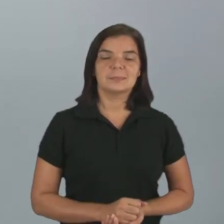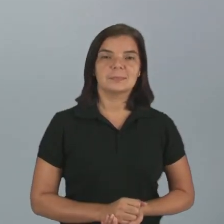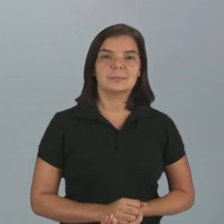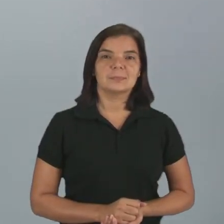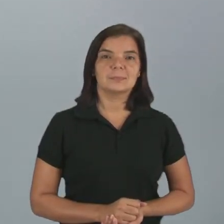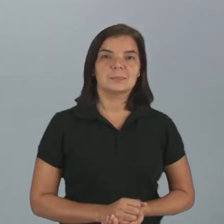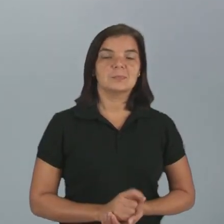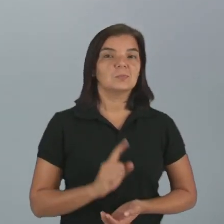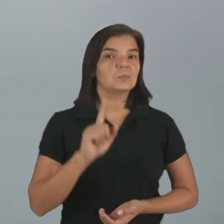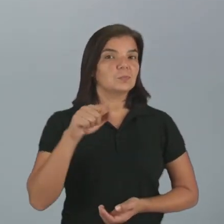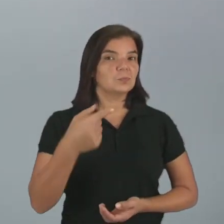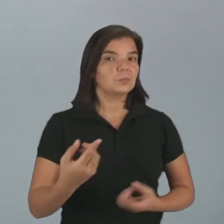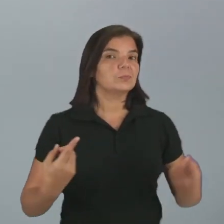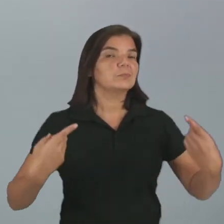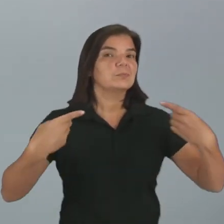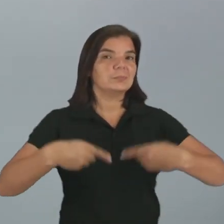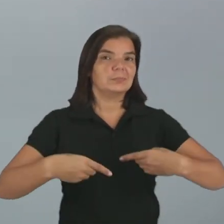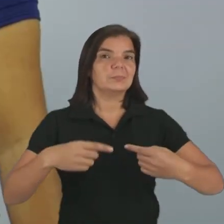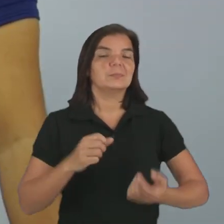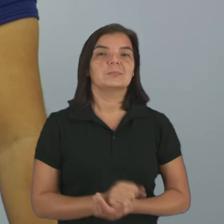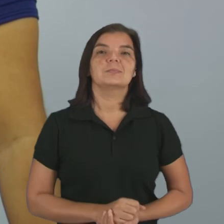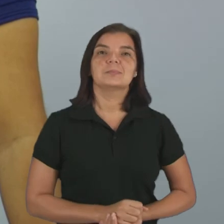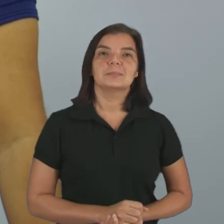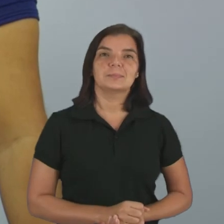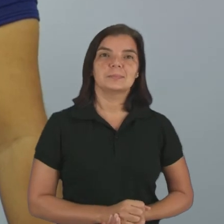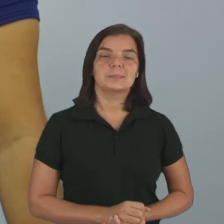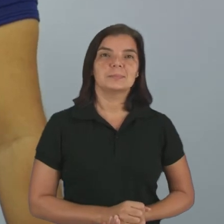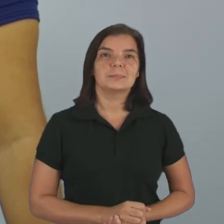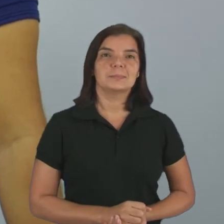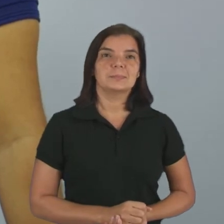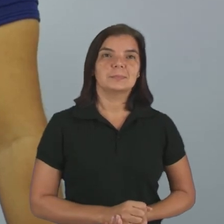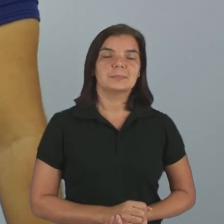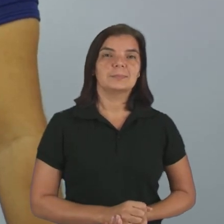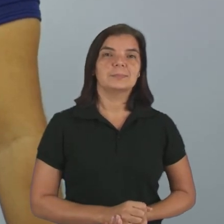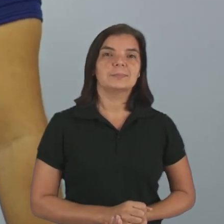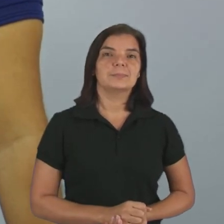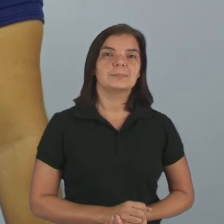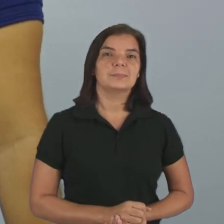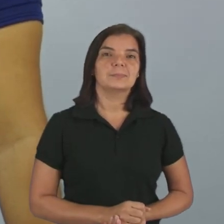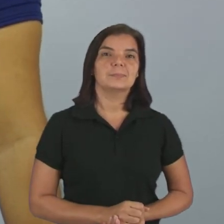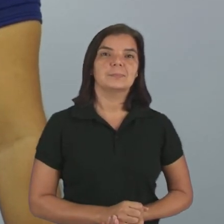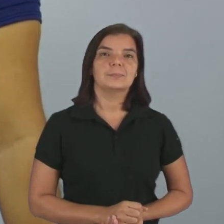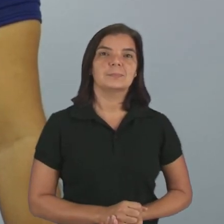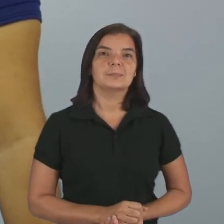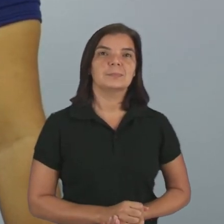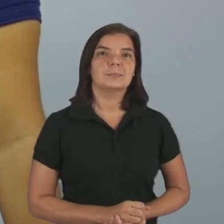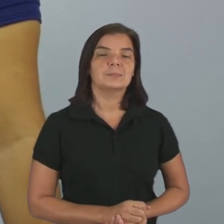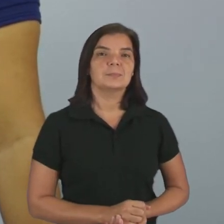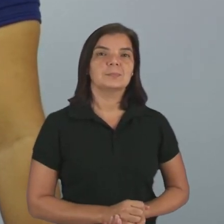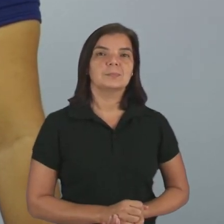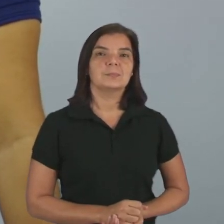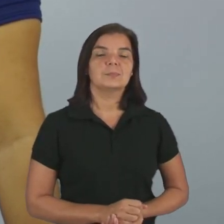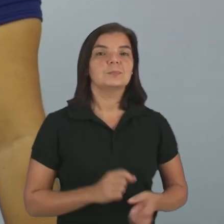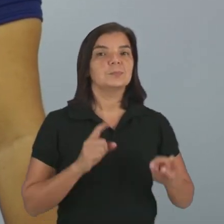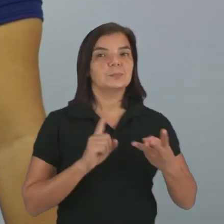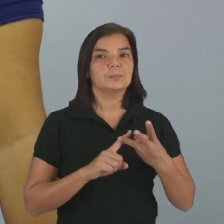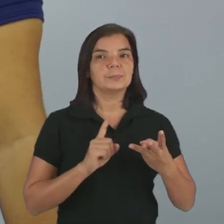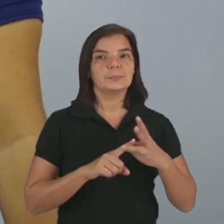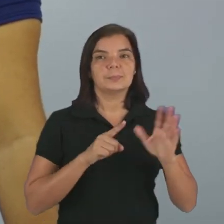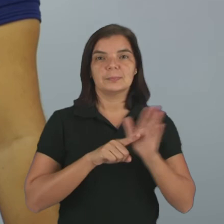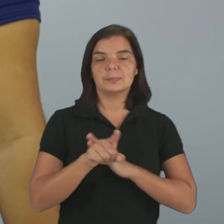fazer outros desafios aqui no cartaz. Acompanhe aqui. O terceiro,